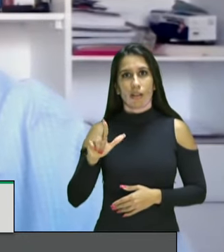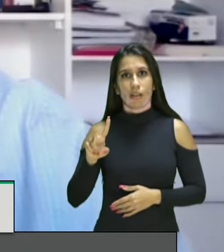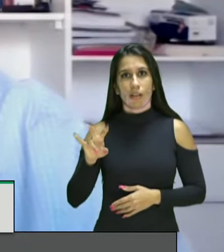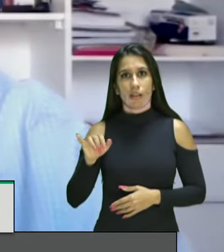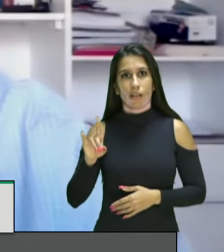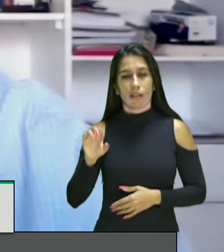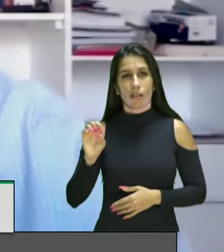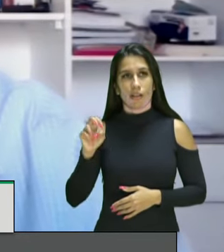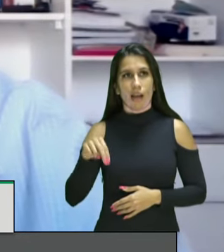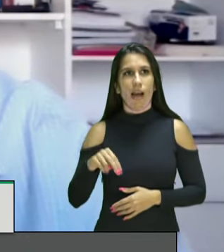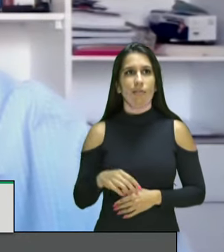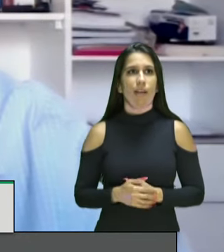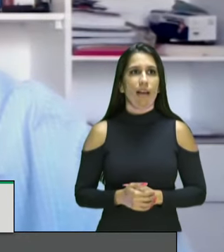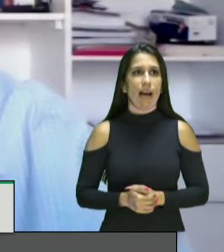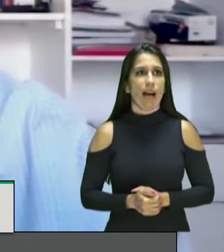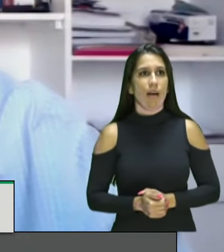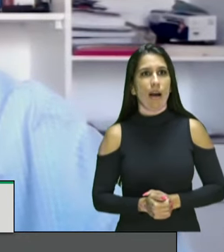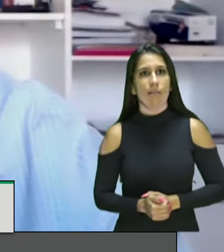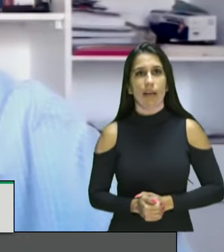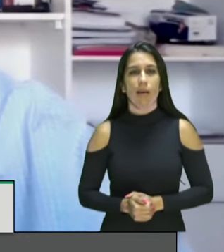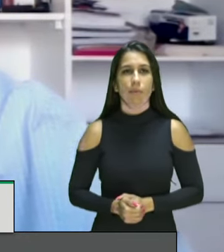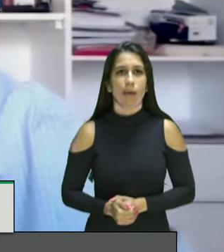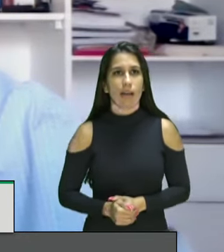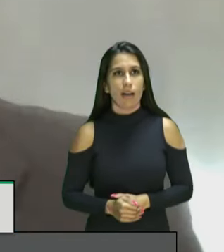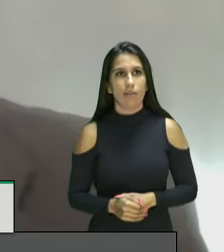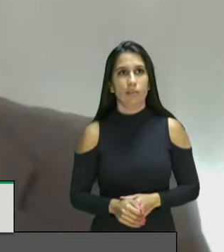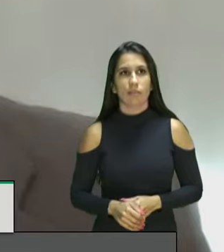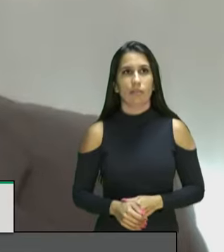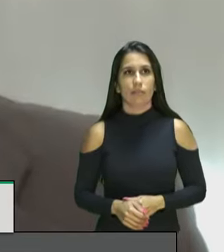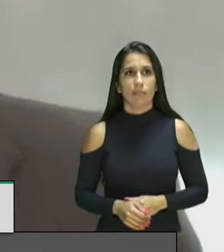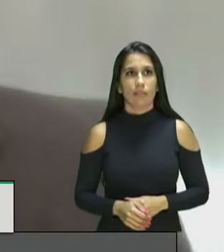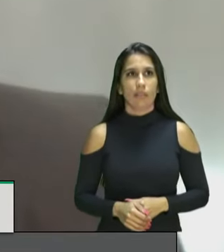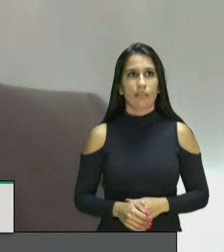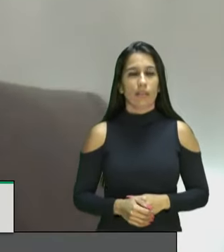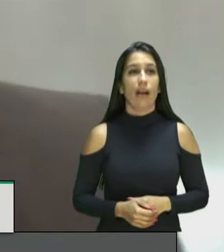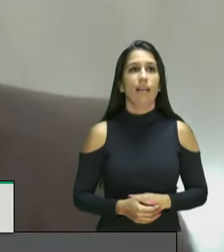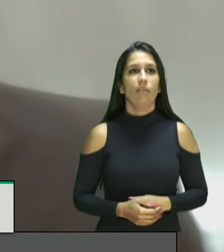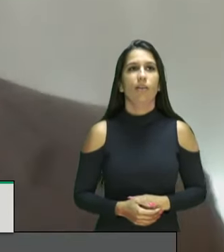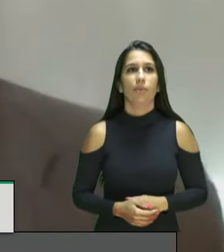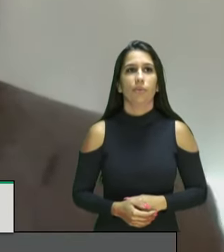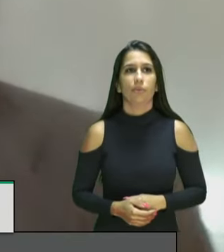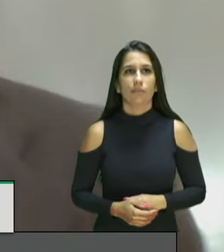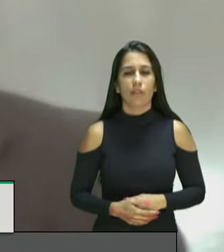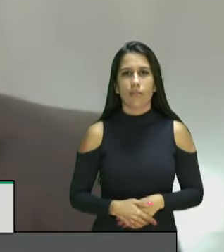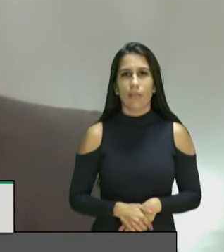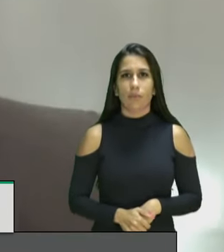membro da Comissão de Juristas Combate ao Racismo no Brasil da Câmara dos Deputados. Com o senhor a palavra.